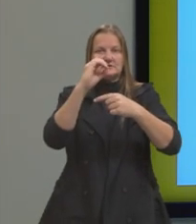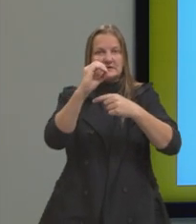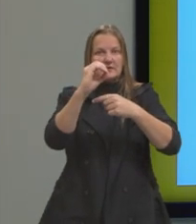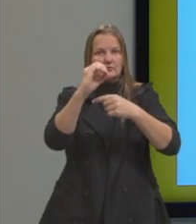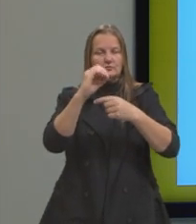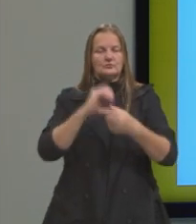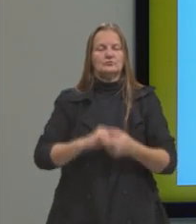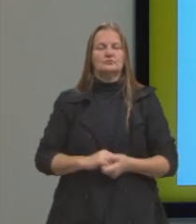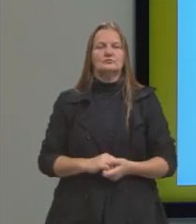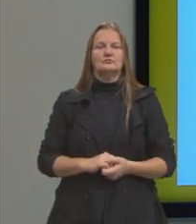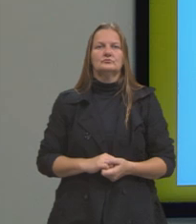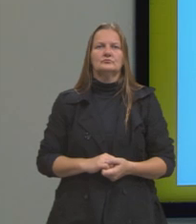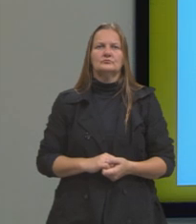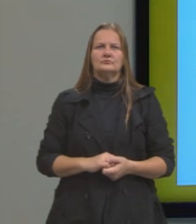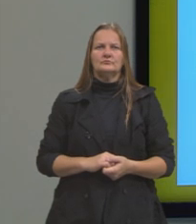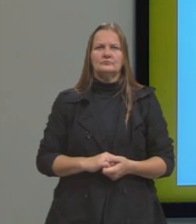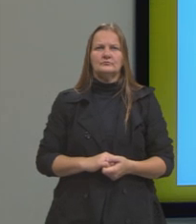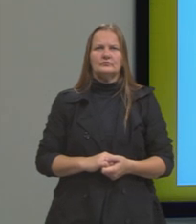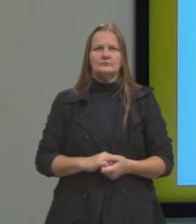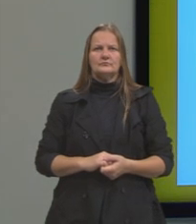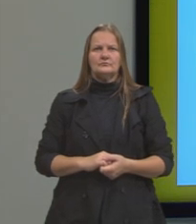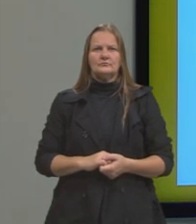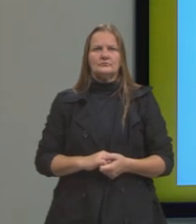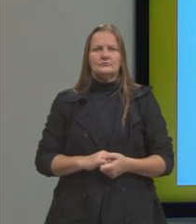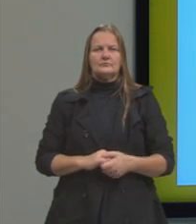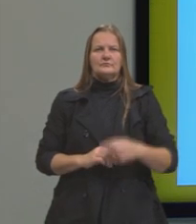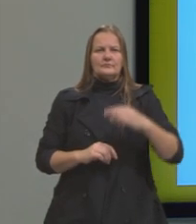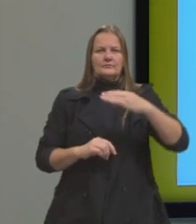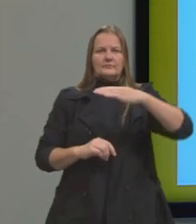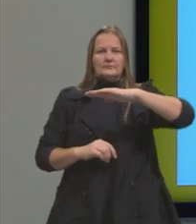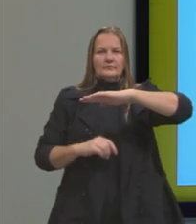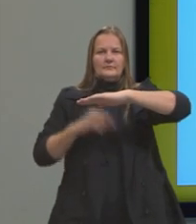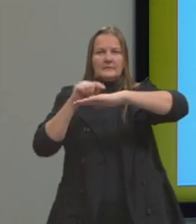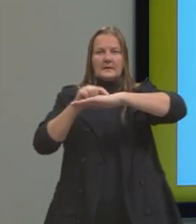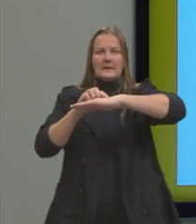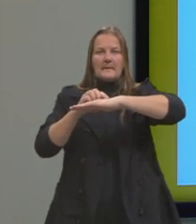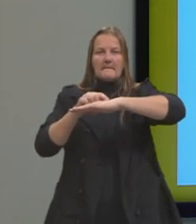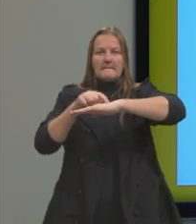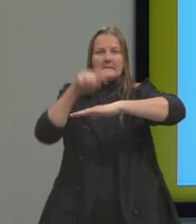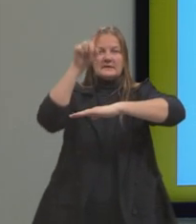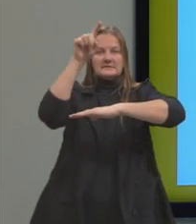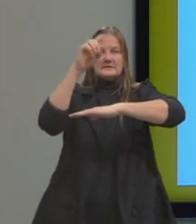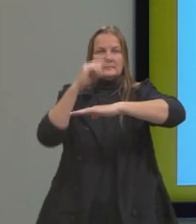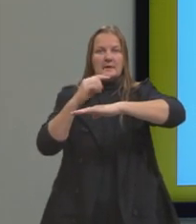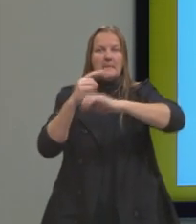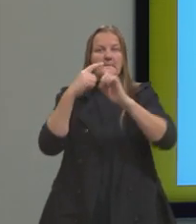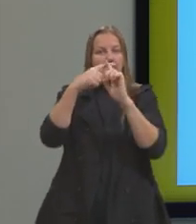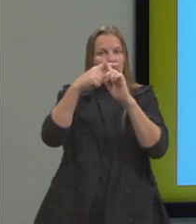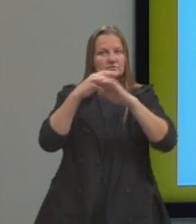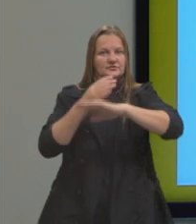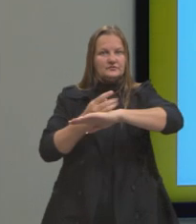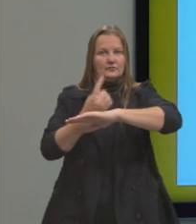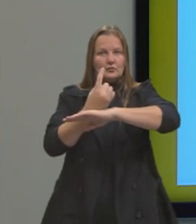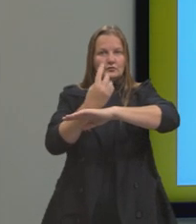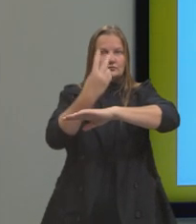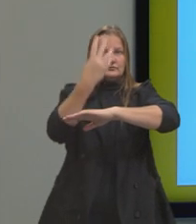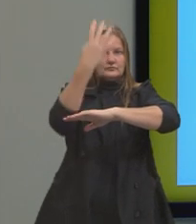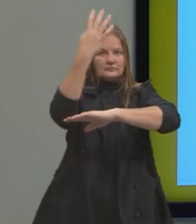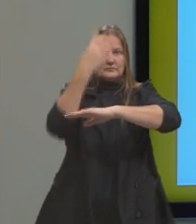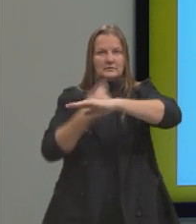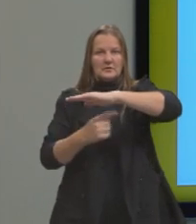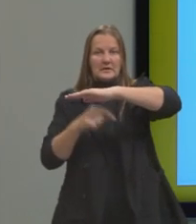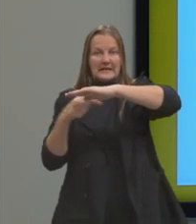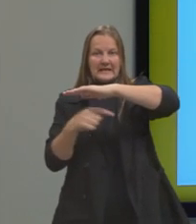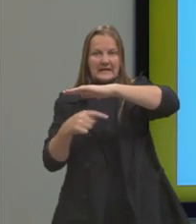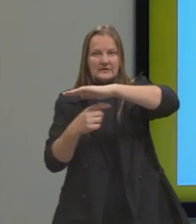anterior, e temos aqui justamente aquilo que eu falei. E com esse quadriculado, eu não sei se aparece para vocês, mas esse quadriculado aqui, nós